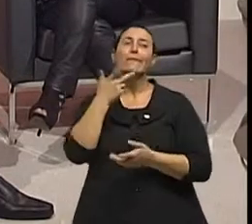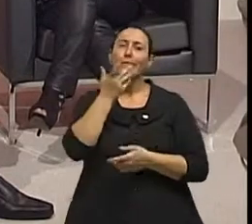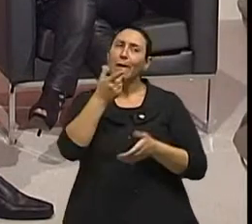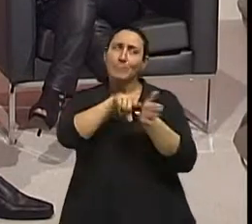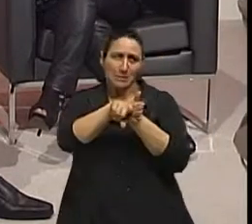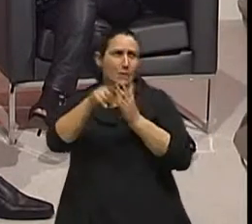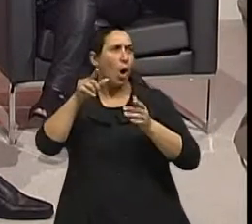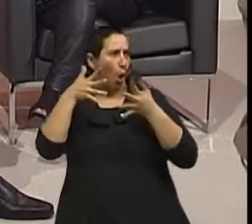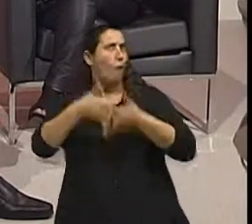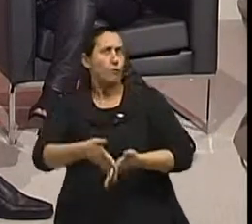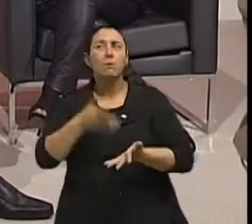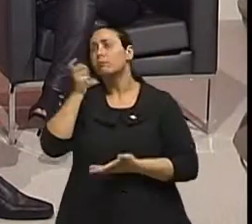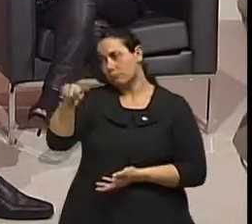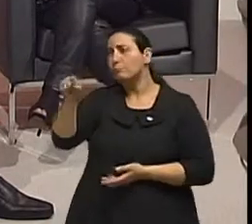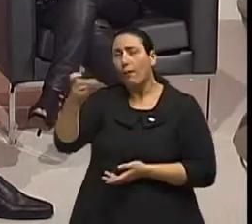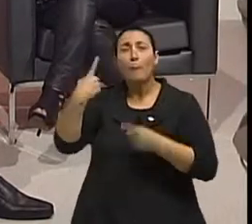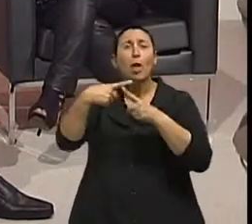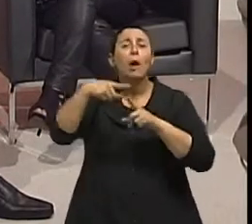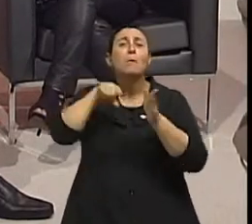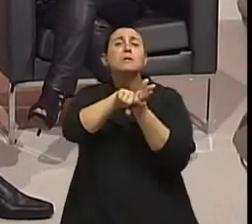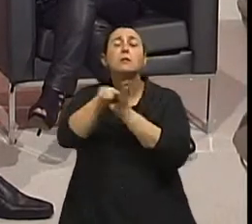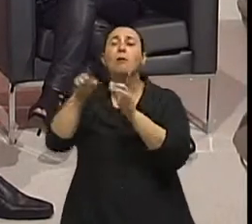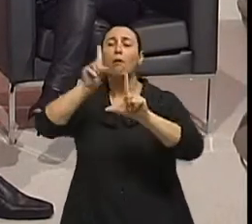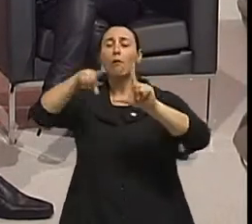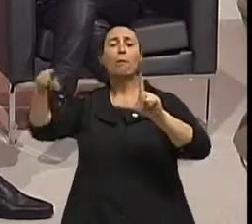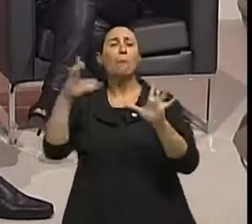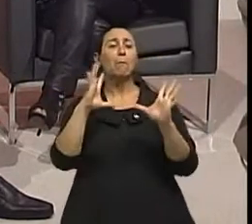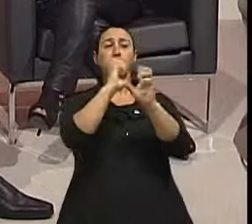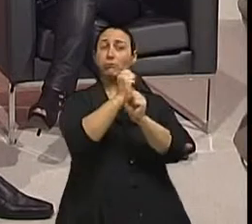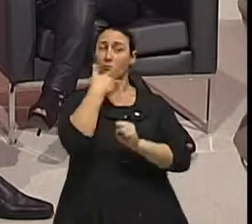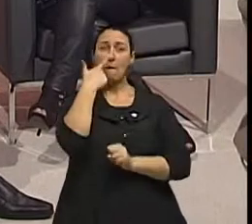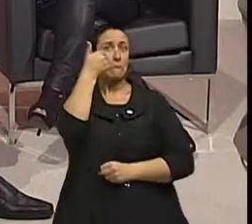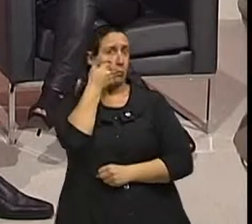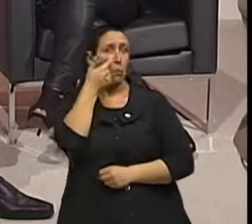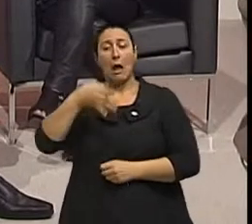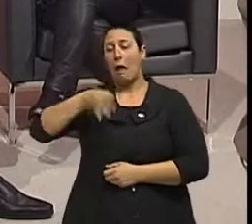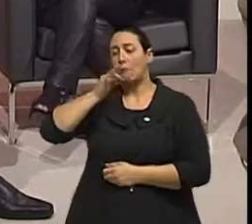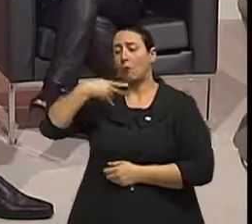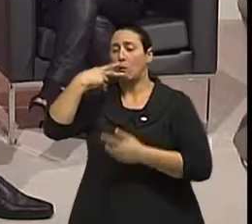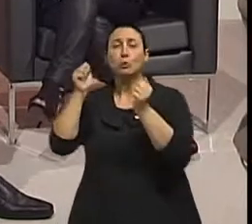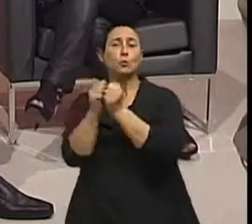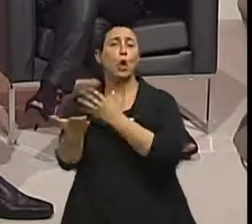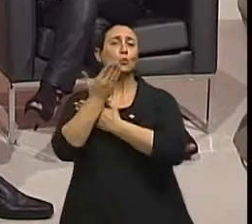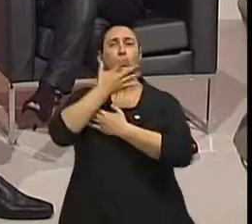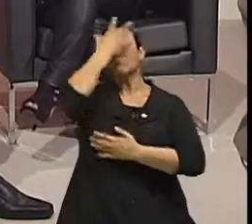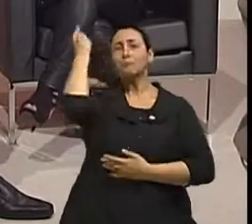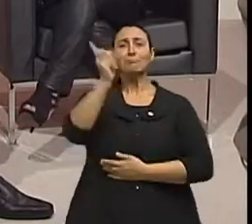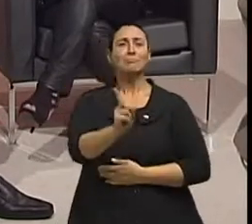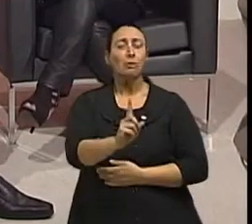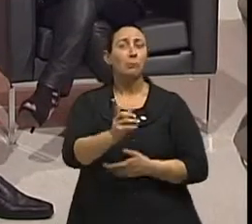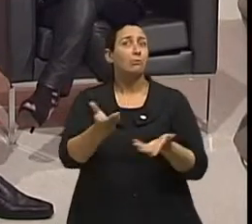confunde, porque na verdade ela simplesmente chama, ela pode ser basicamente um viés de construção do estudo, ou um vício de construção do estudo.